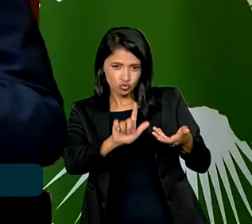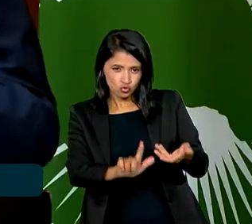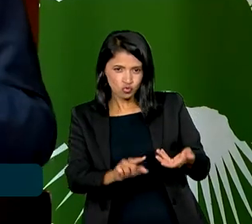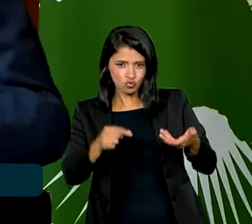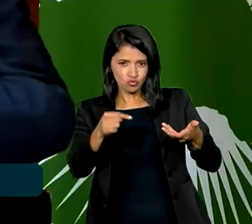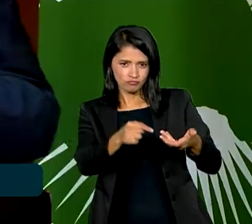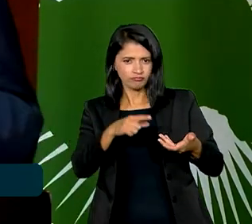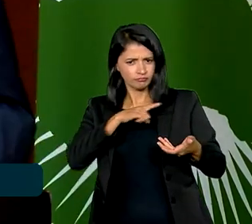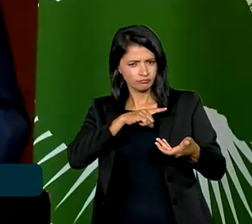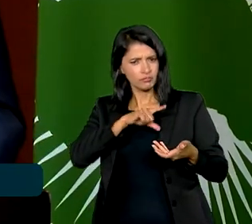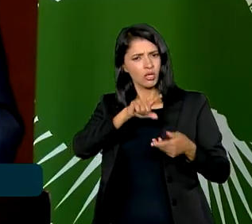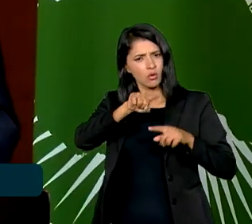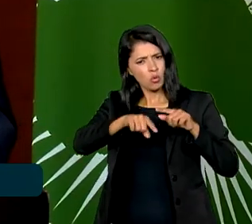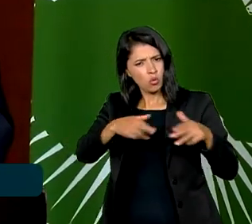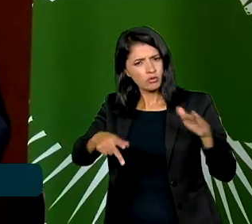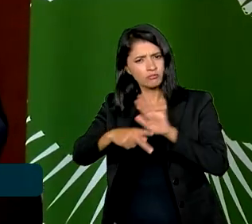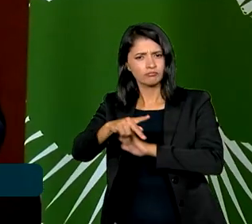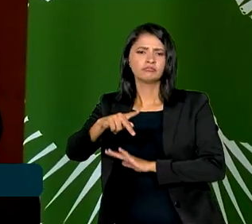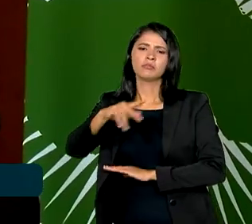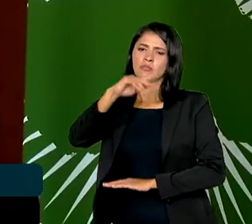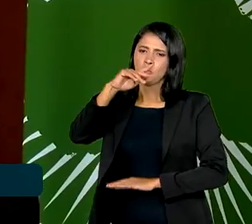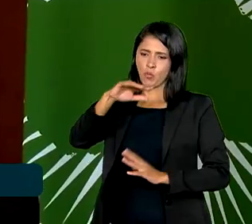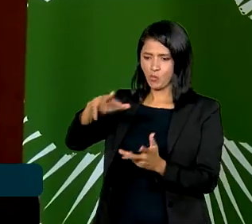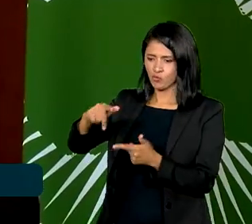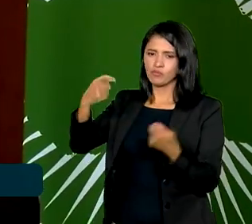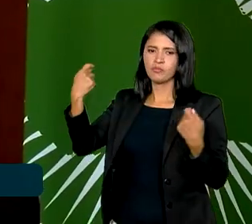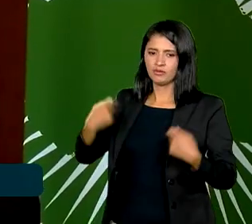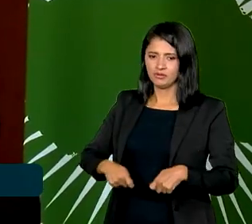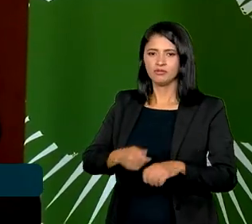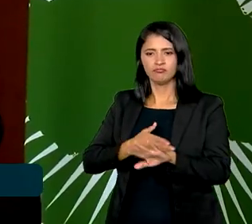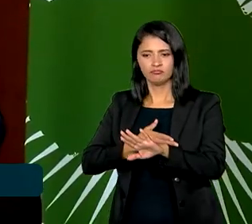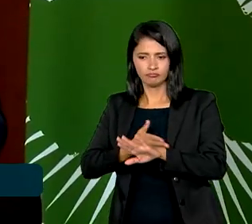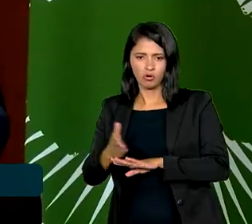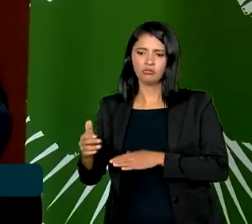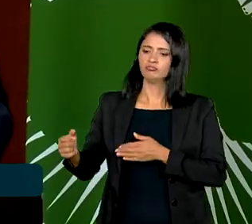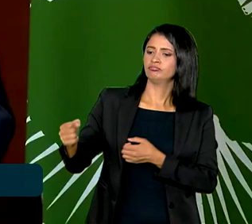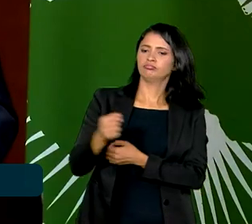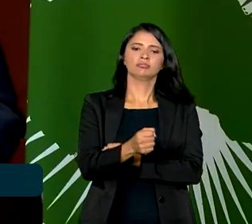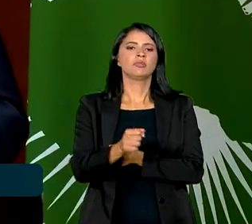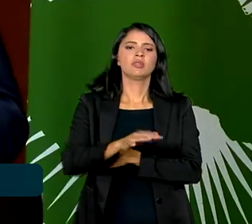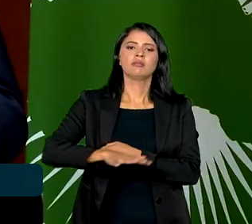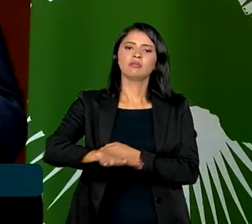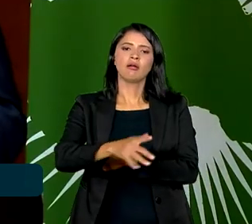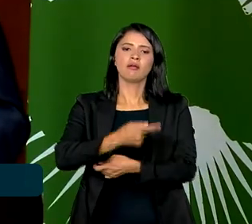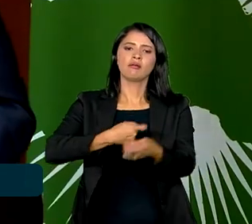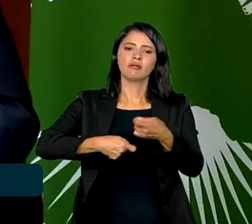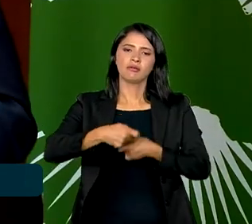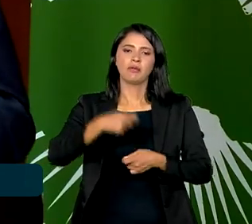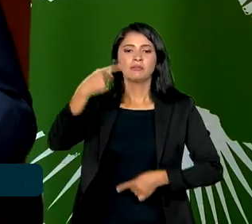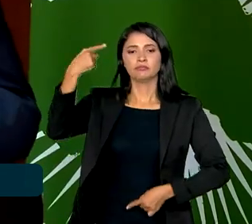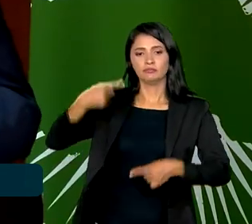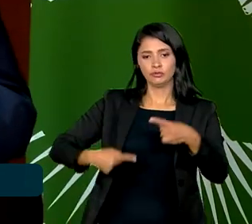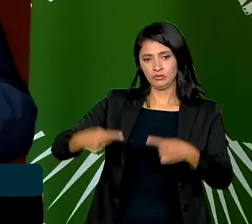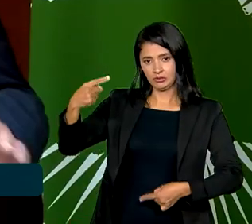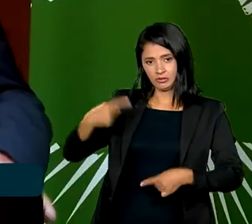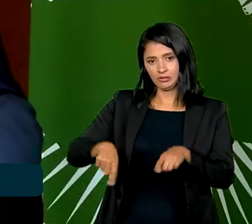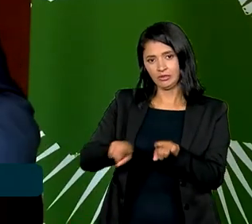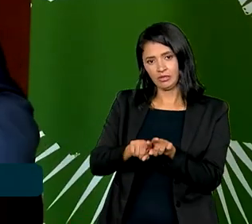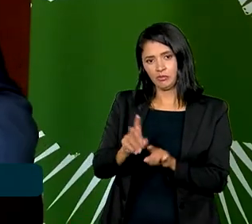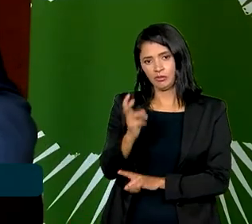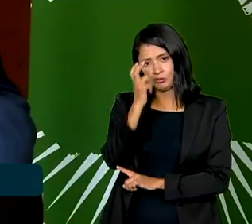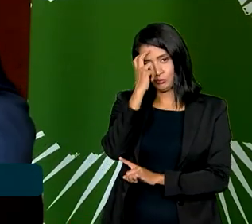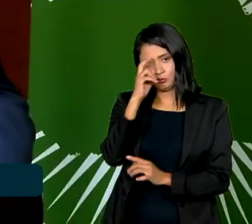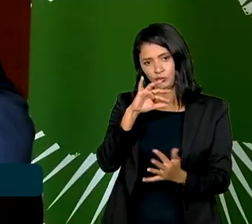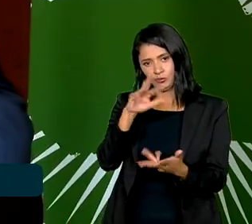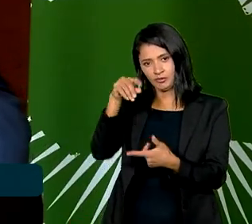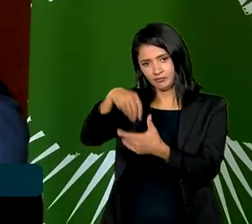parte do que o mundo precisa hoje, possa ocupar o seu espaço na economia, na política e na cultura